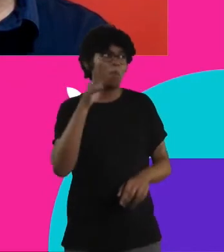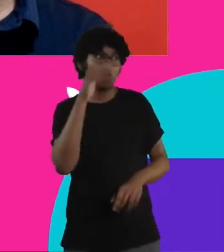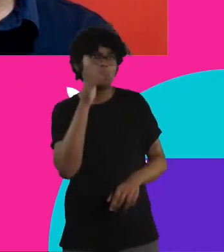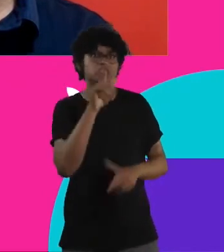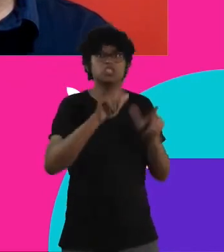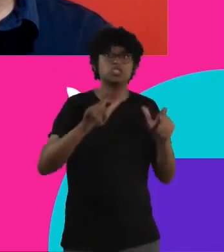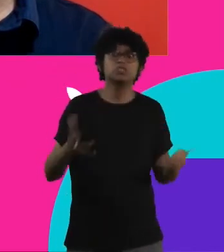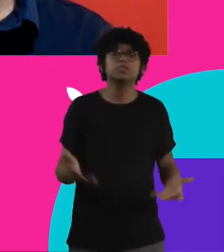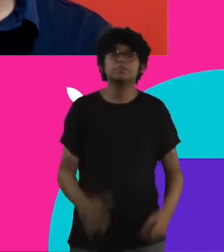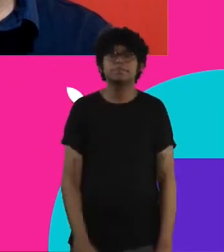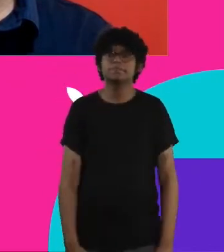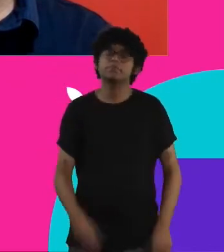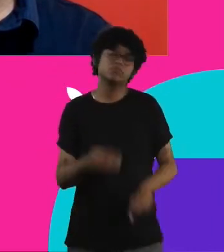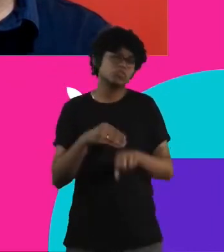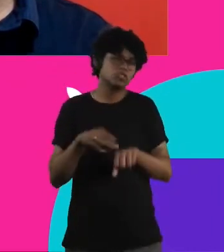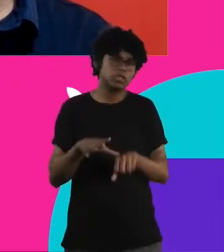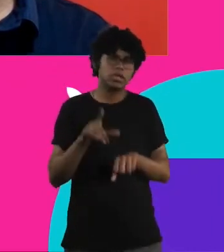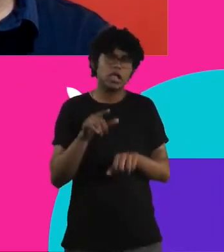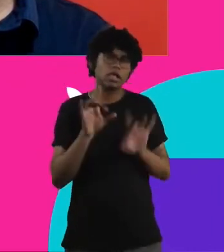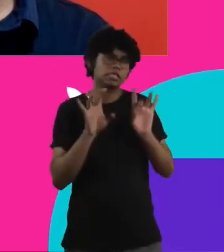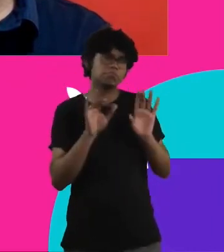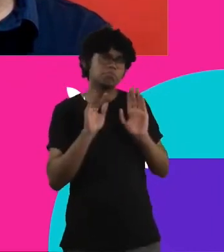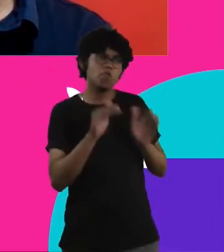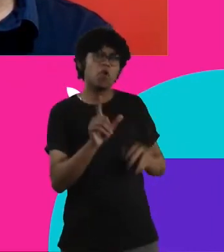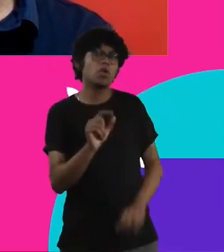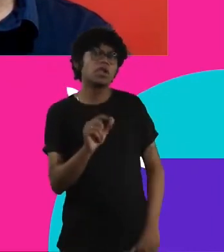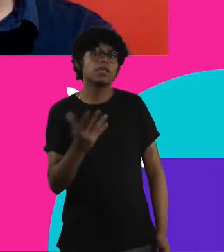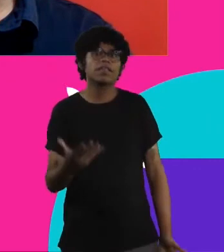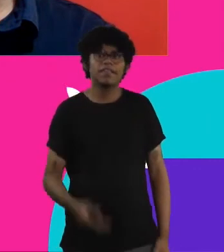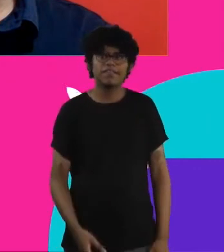mas uma dica com relação específica o que Davi?